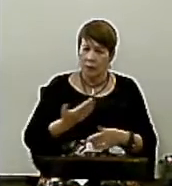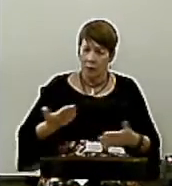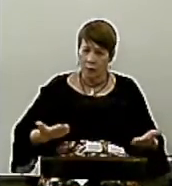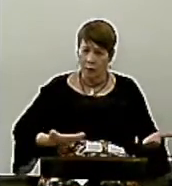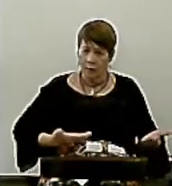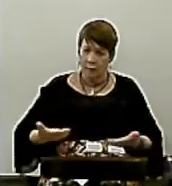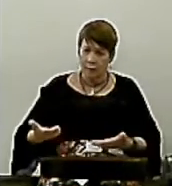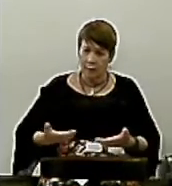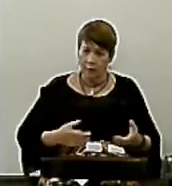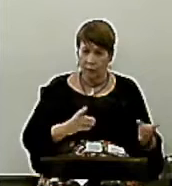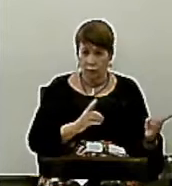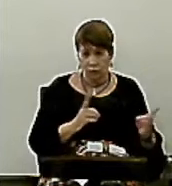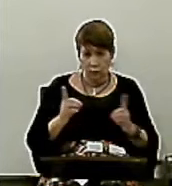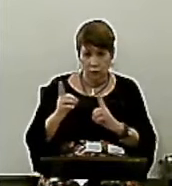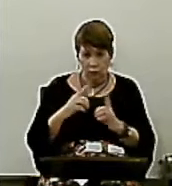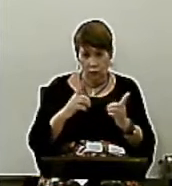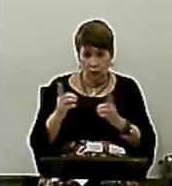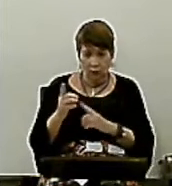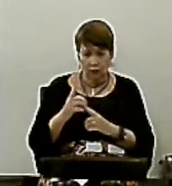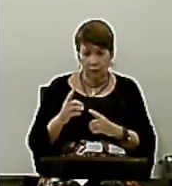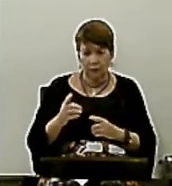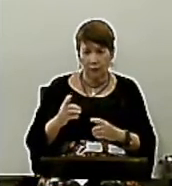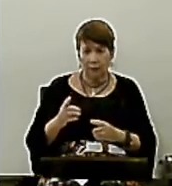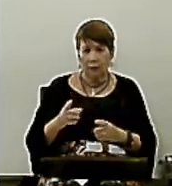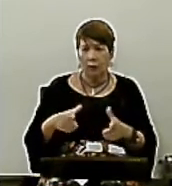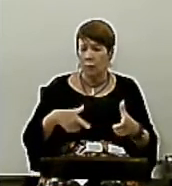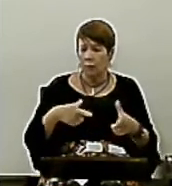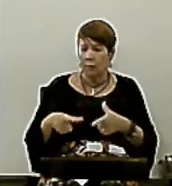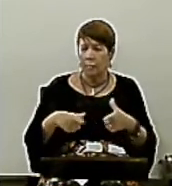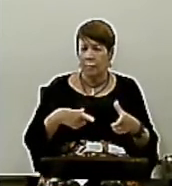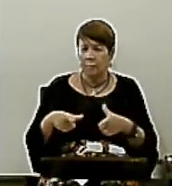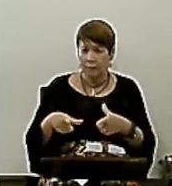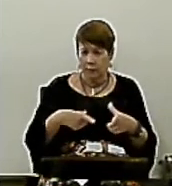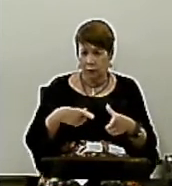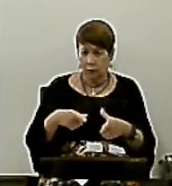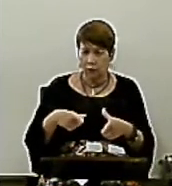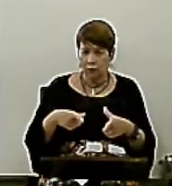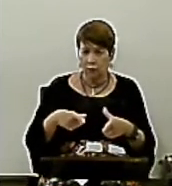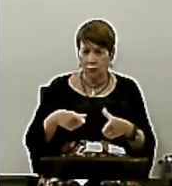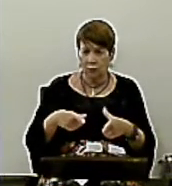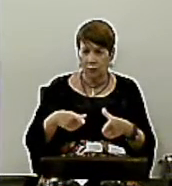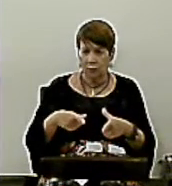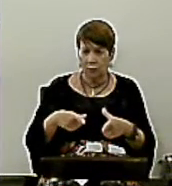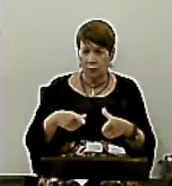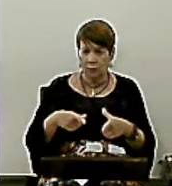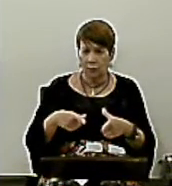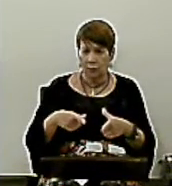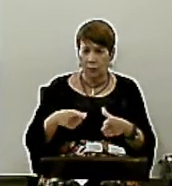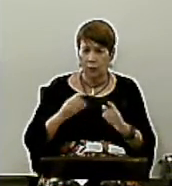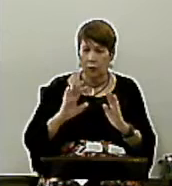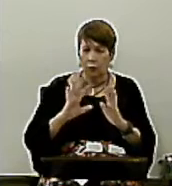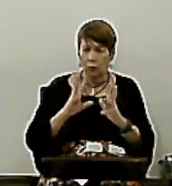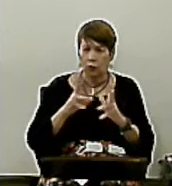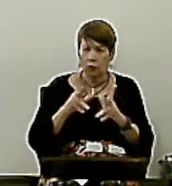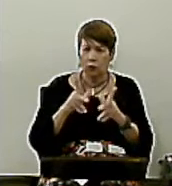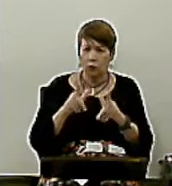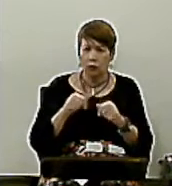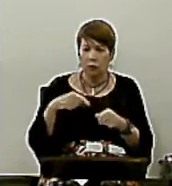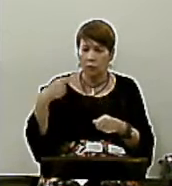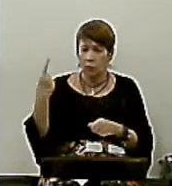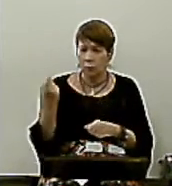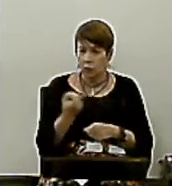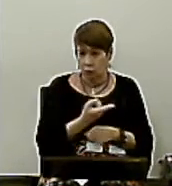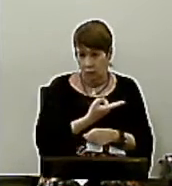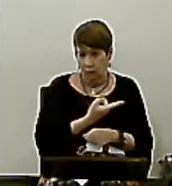Dos outros O serviço É recíproco Porque na verdade Todos somos servos